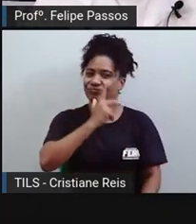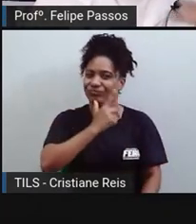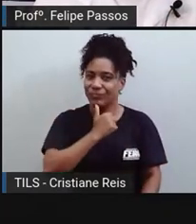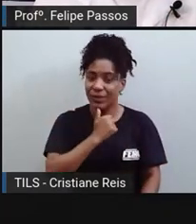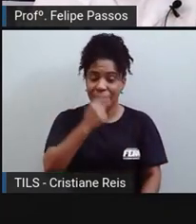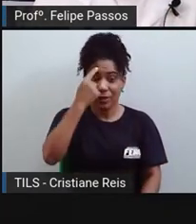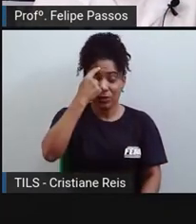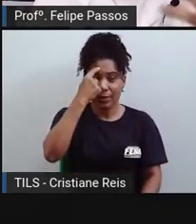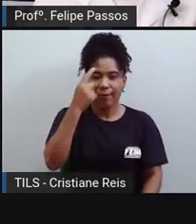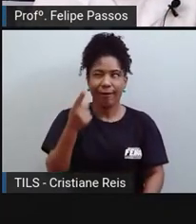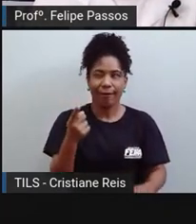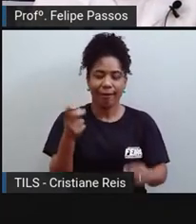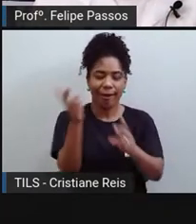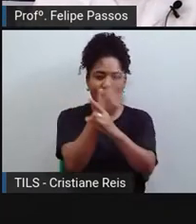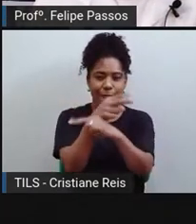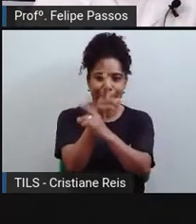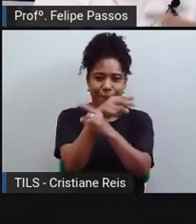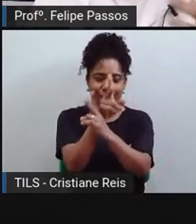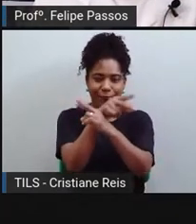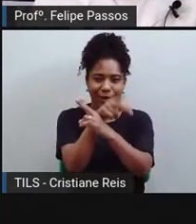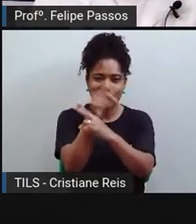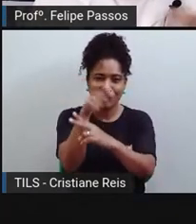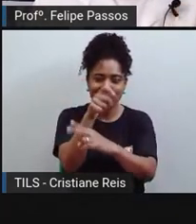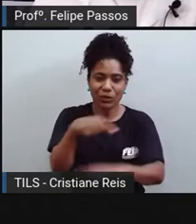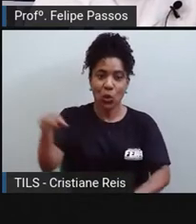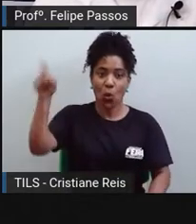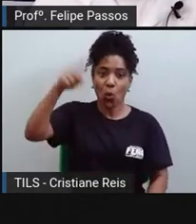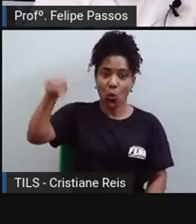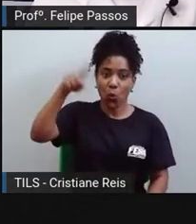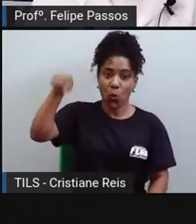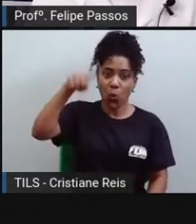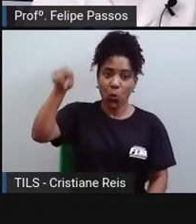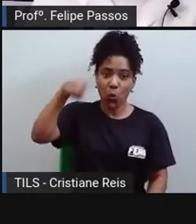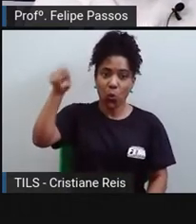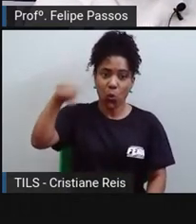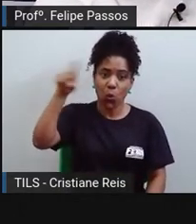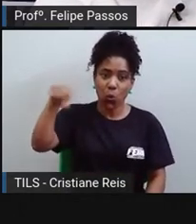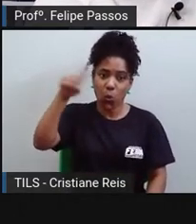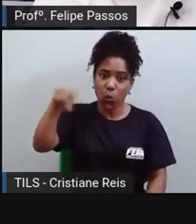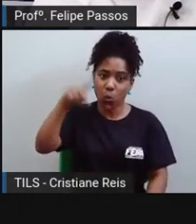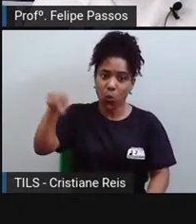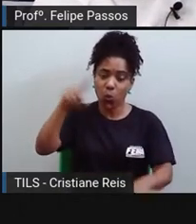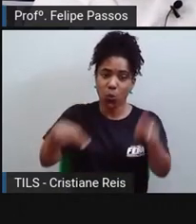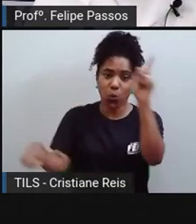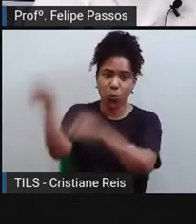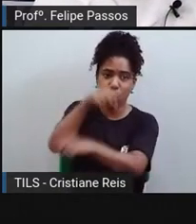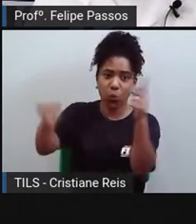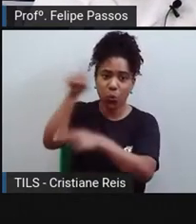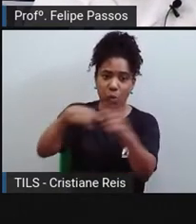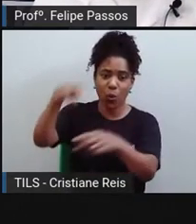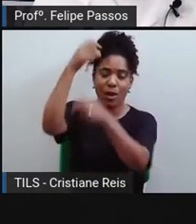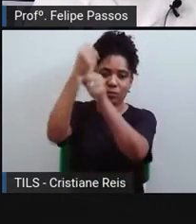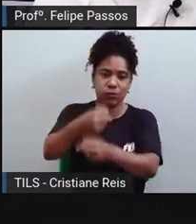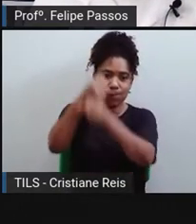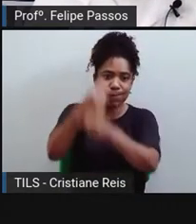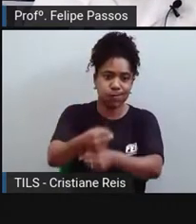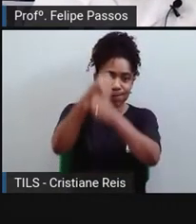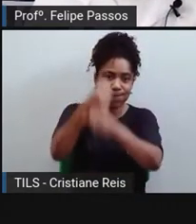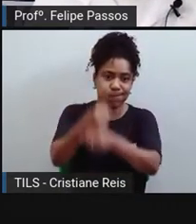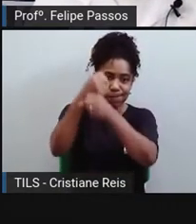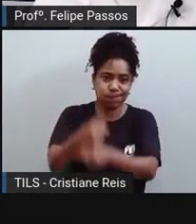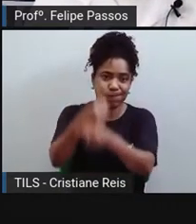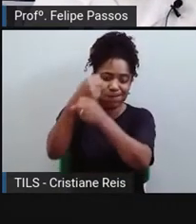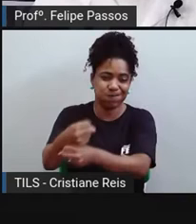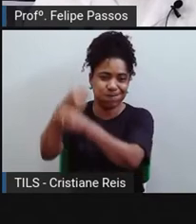movimentando e macerando, machucando, triturando centenas de grãos de milho ao mesmo tempo. Então, o moinho,